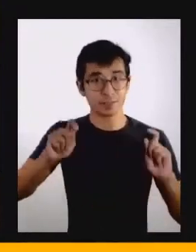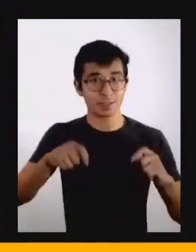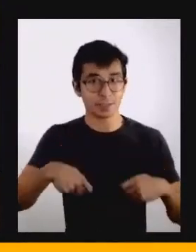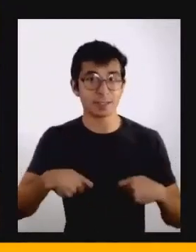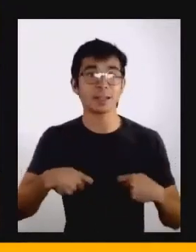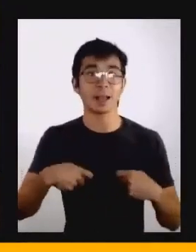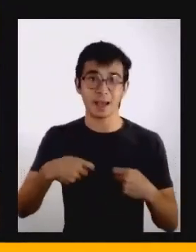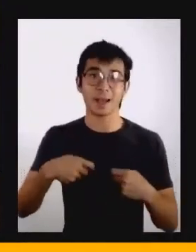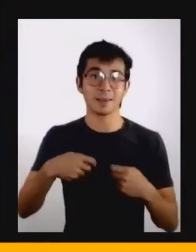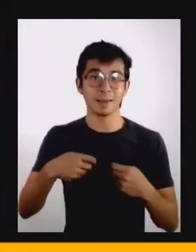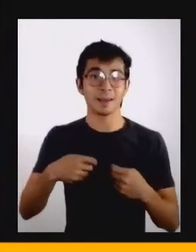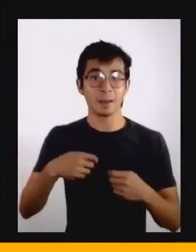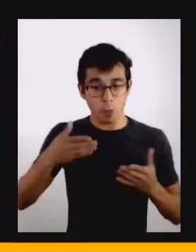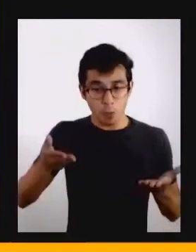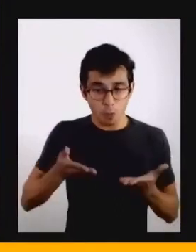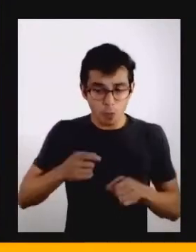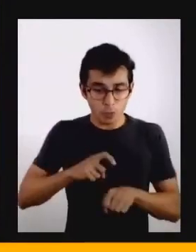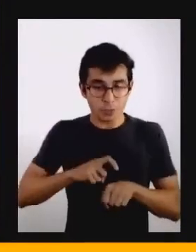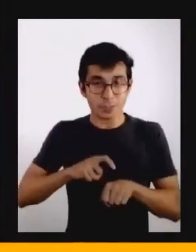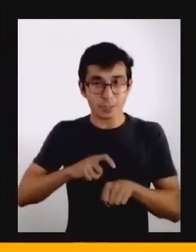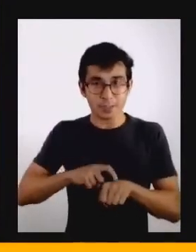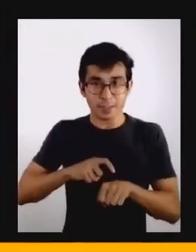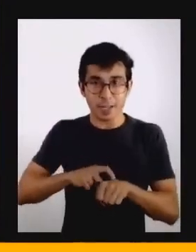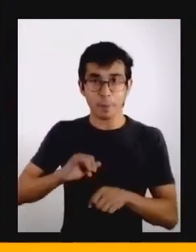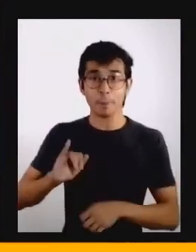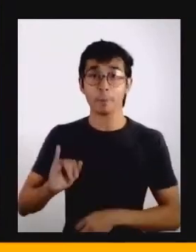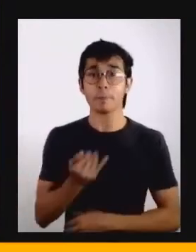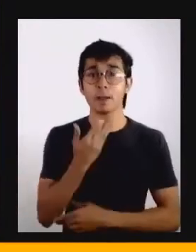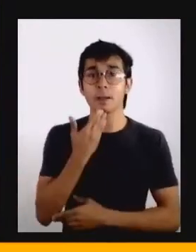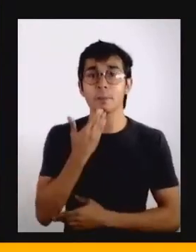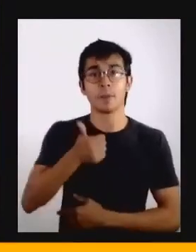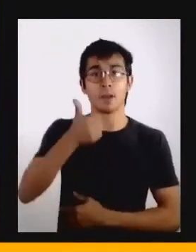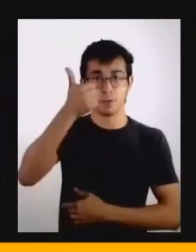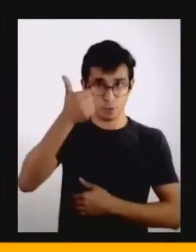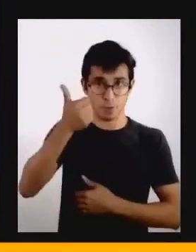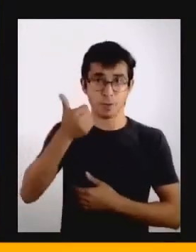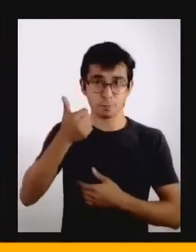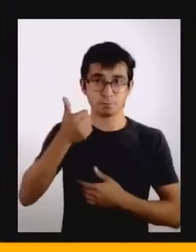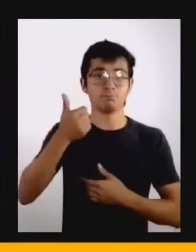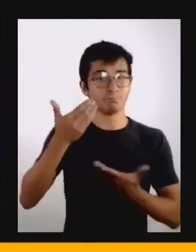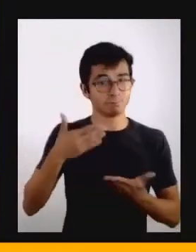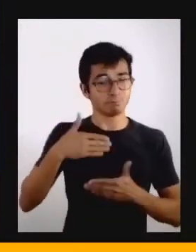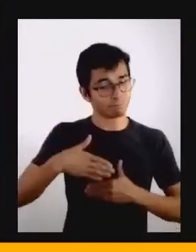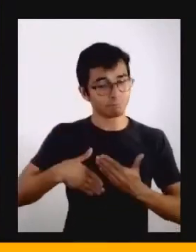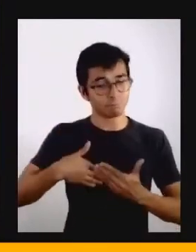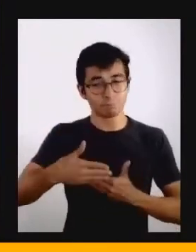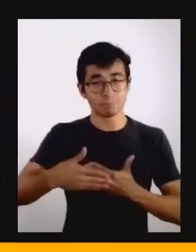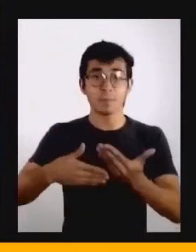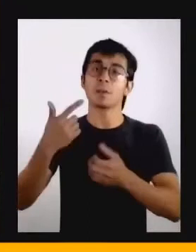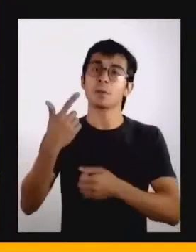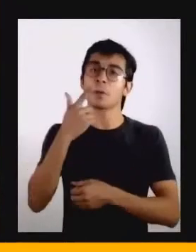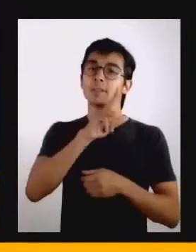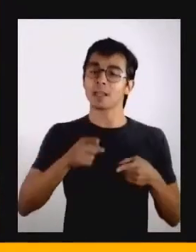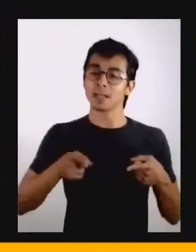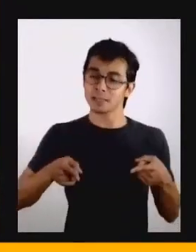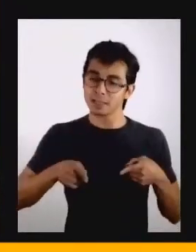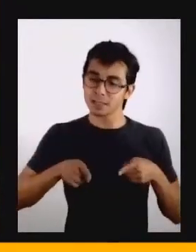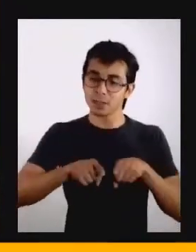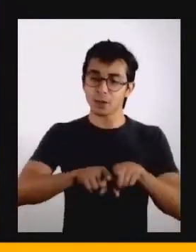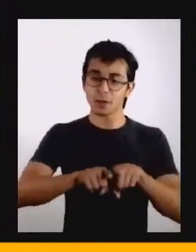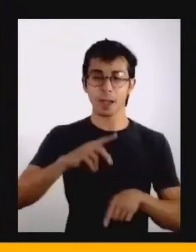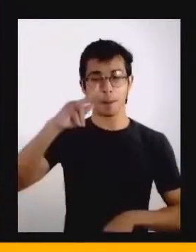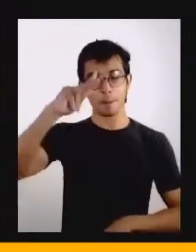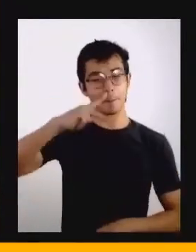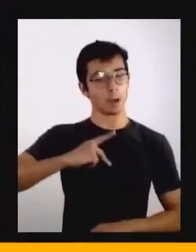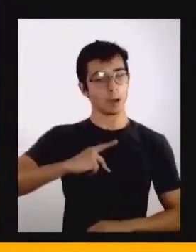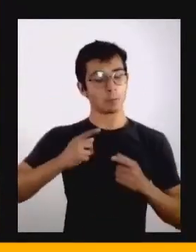formas de se relacionar com o tempo para que a gente possa construir uma relação com mais sincronia com nós mesmos, com os outros